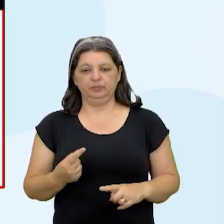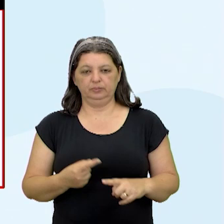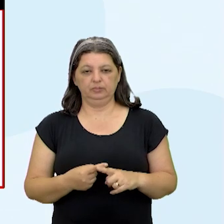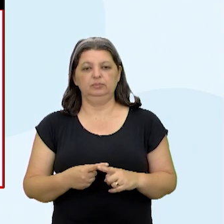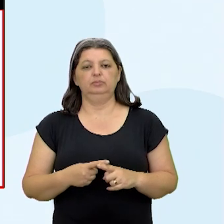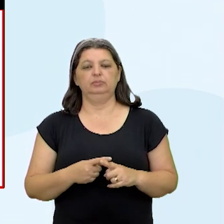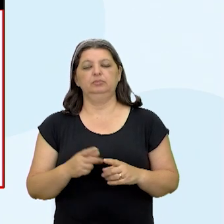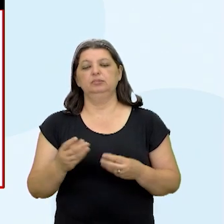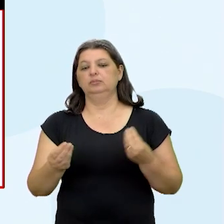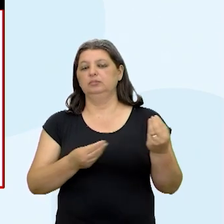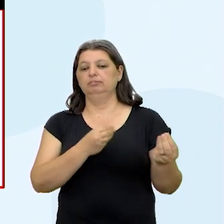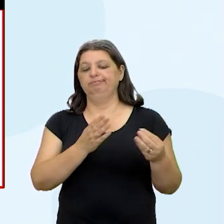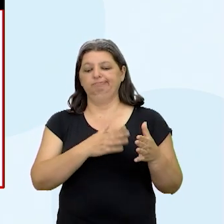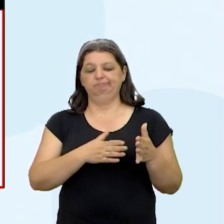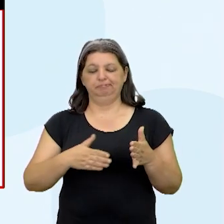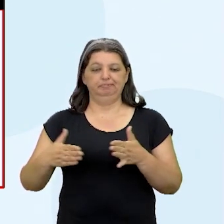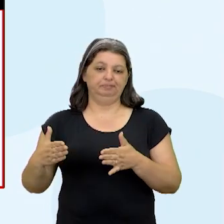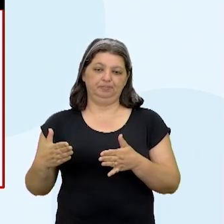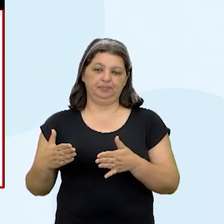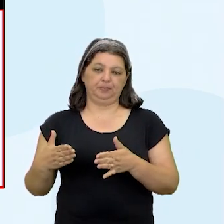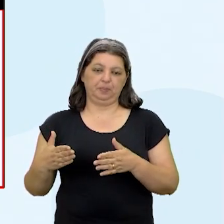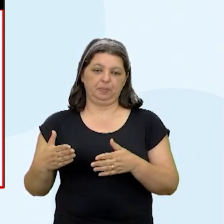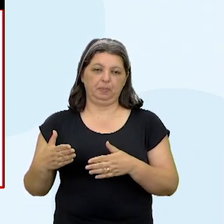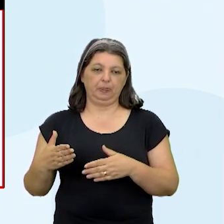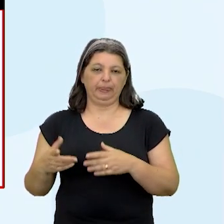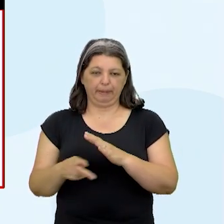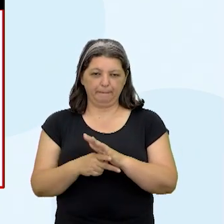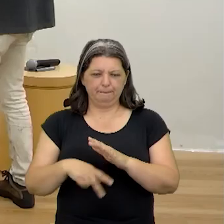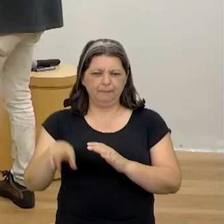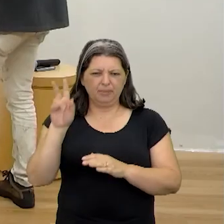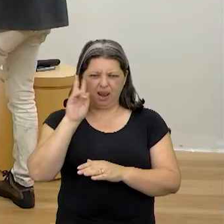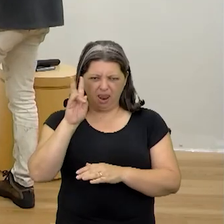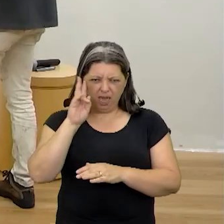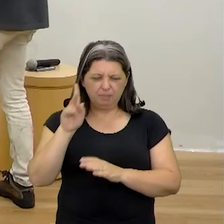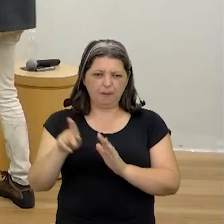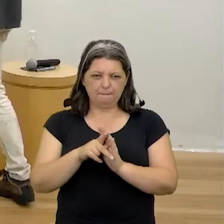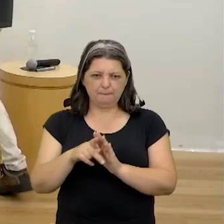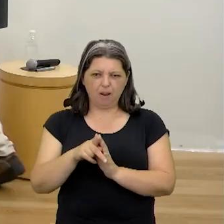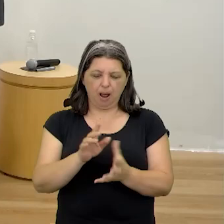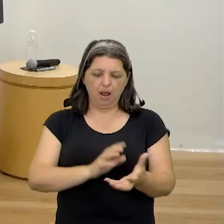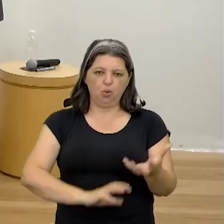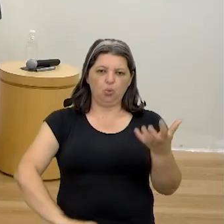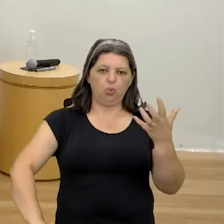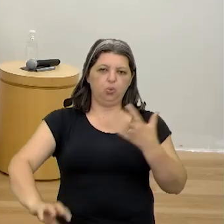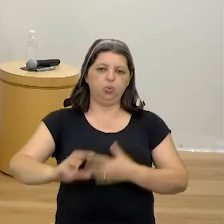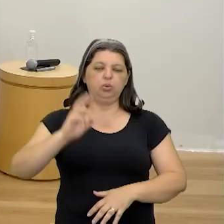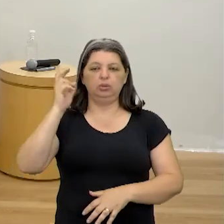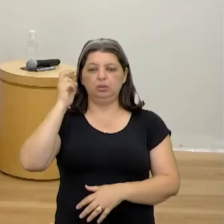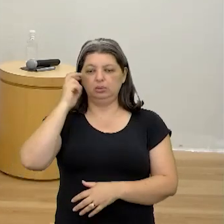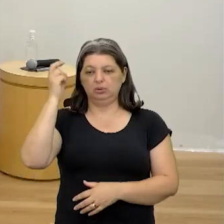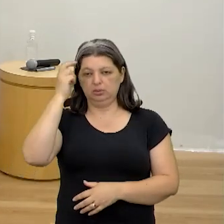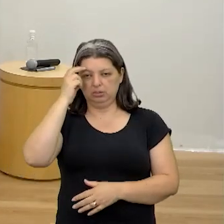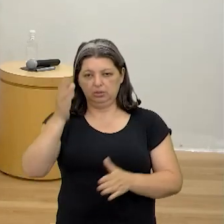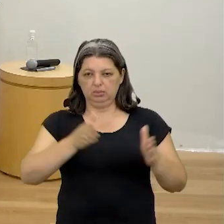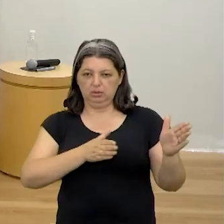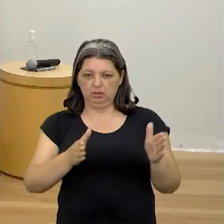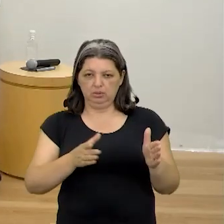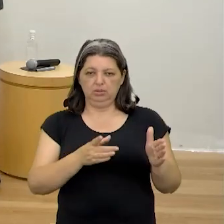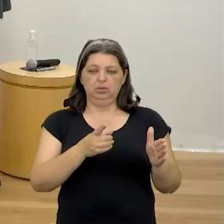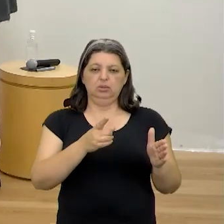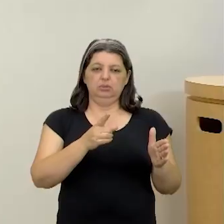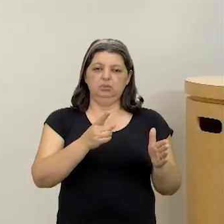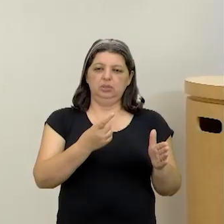industrialização. E lembra que você falou da Revolução Cultural? Começa aí. A Revolução Cultural, ela vai de 66 a